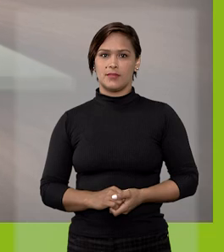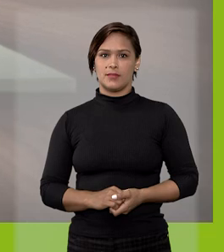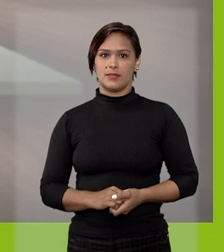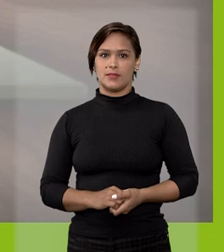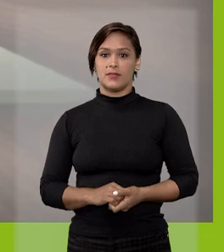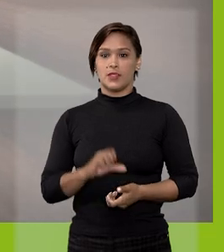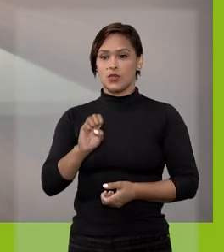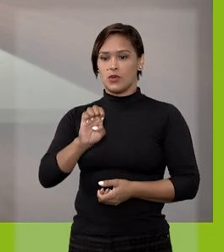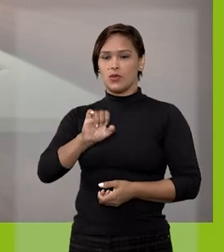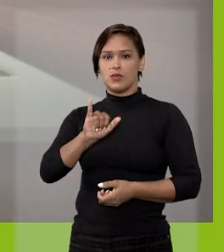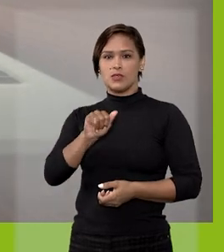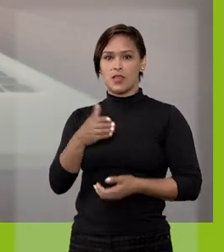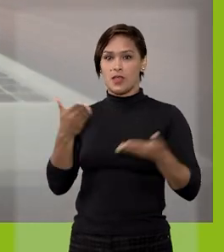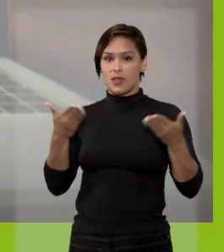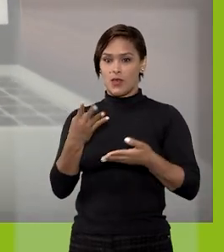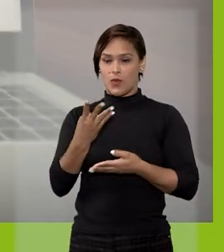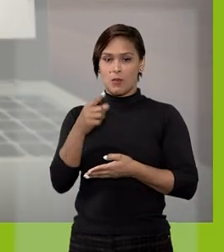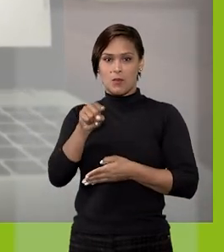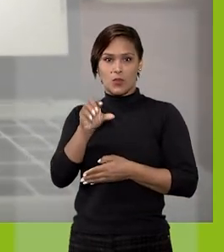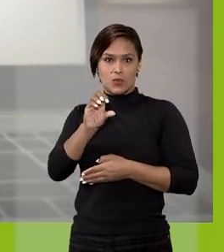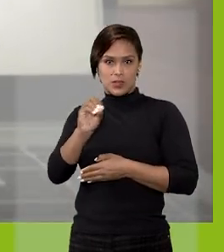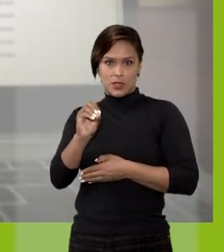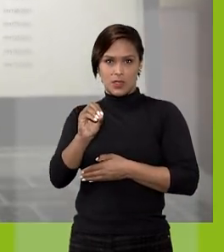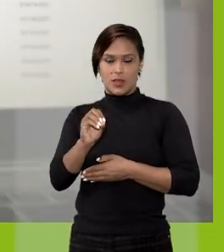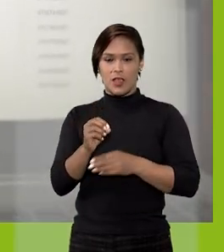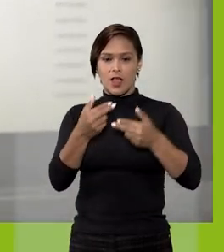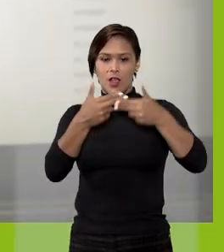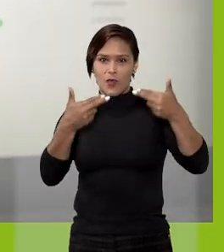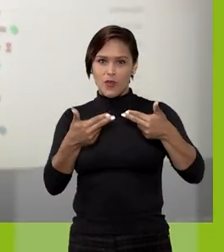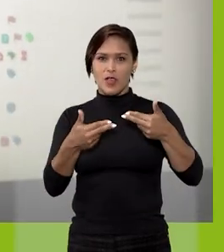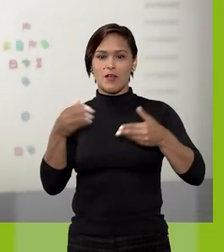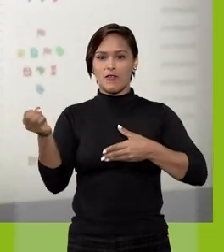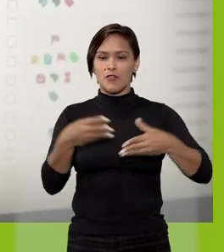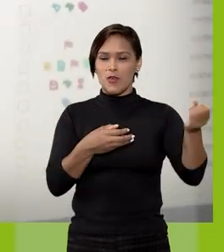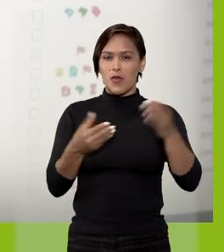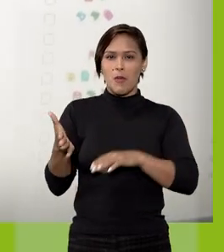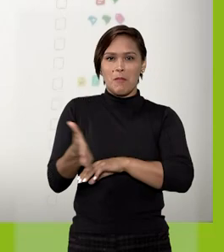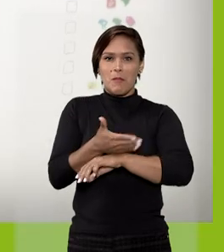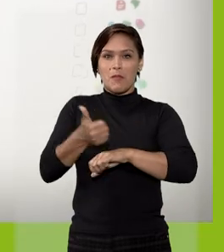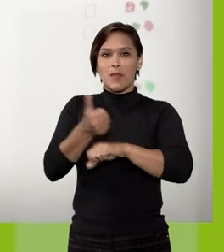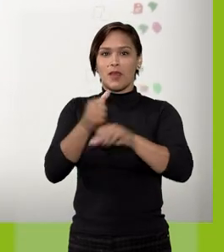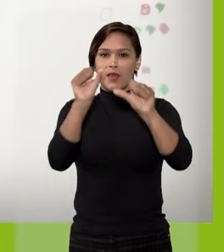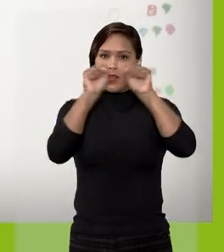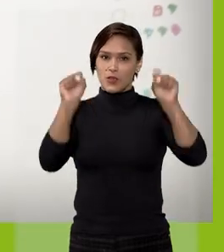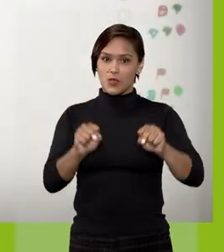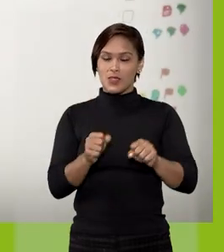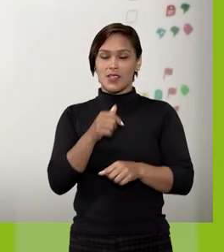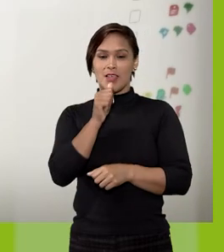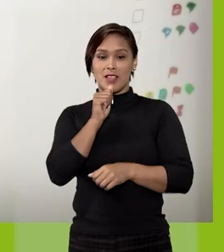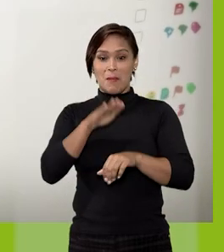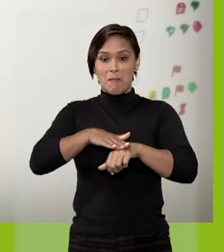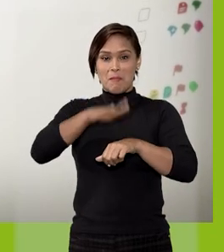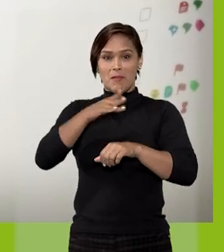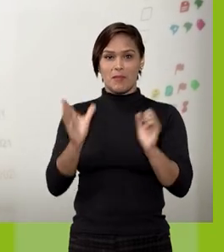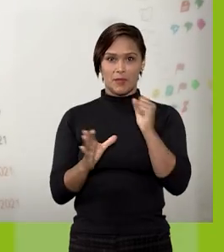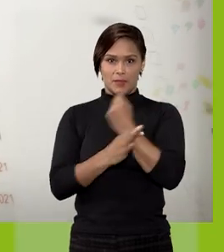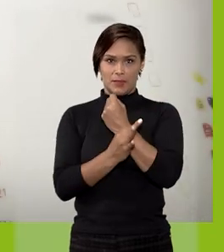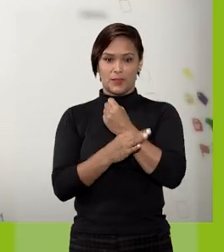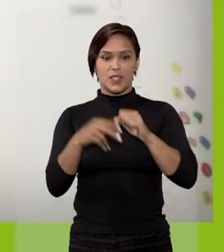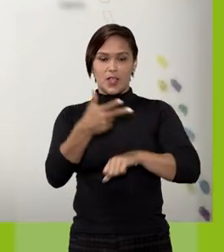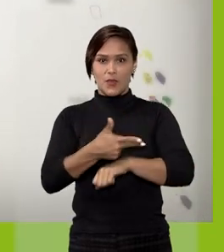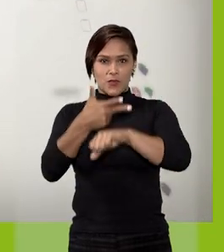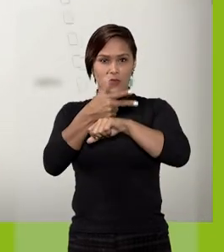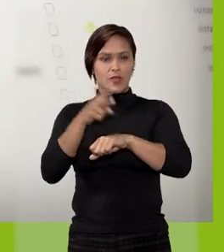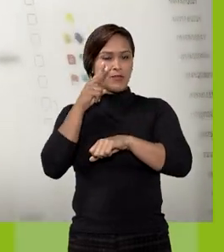O SEI agora é 4.0, as ferramentas foram aprimoradas e o sistema está ainda mais seguro. Neste